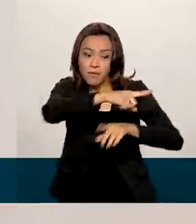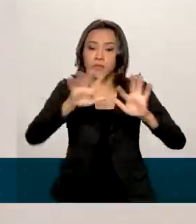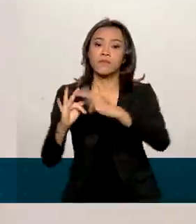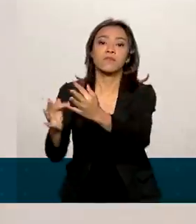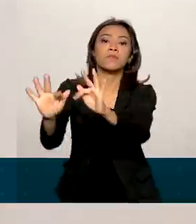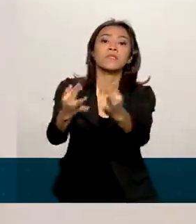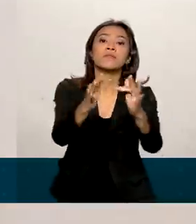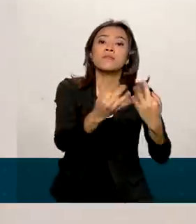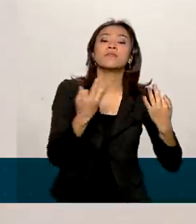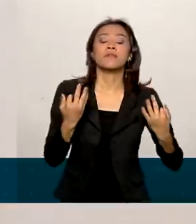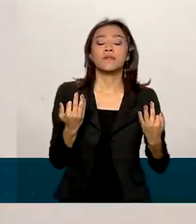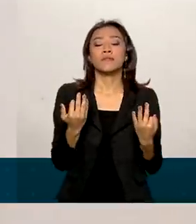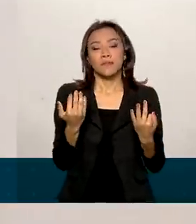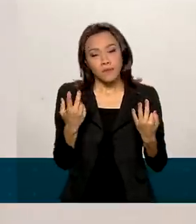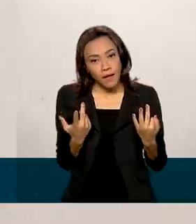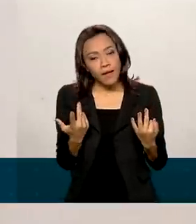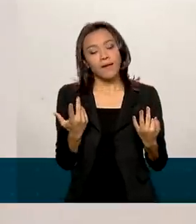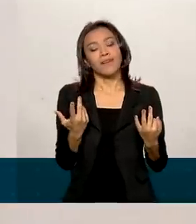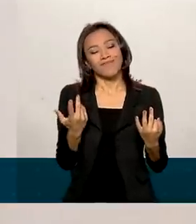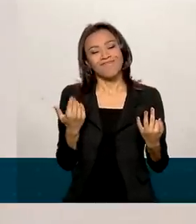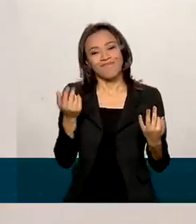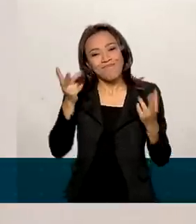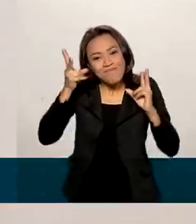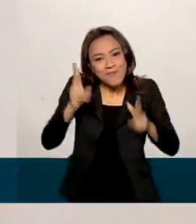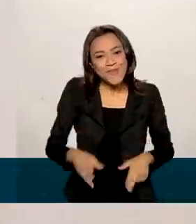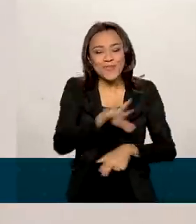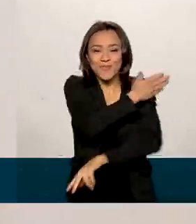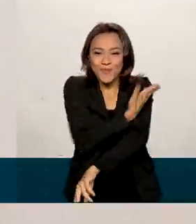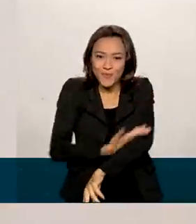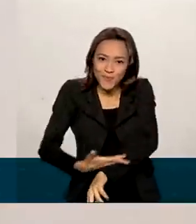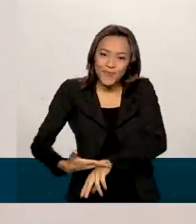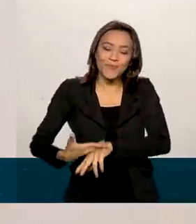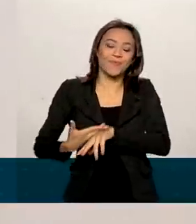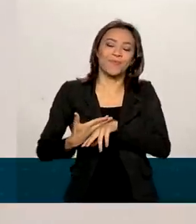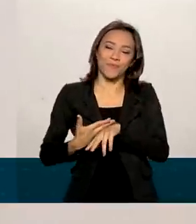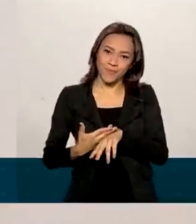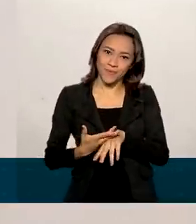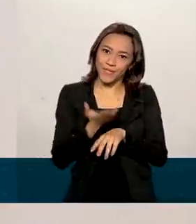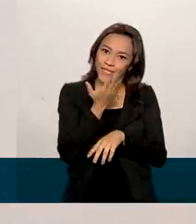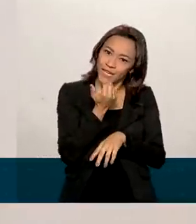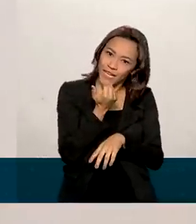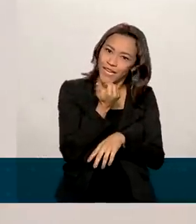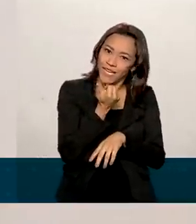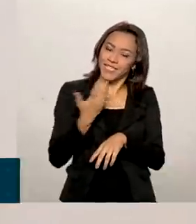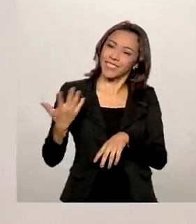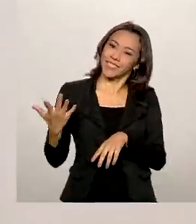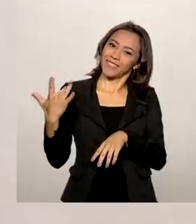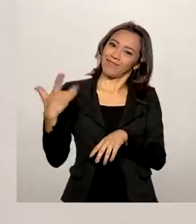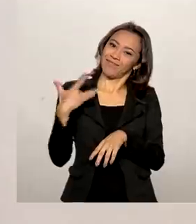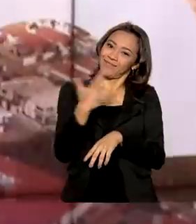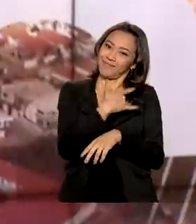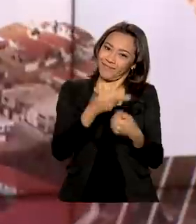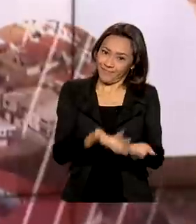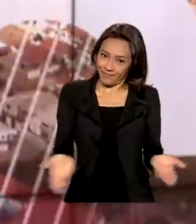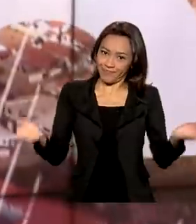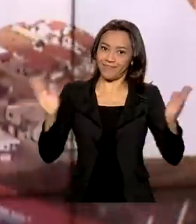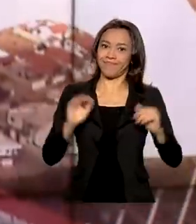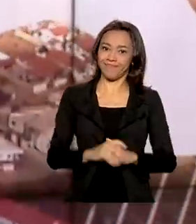a ter também esse mesmo hábito de ações de educação alimentar e nutricional.